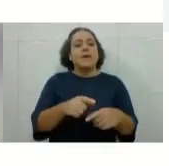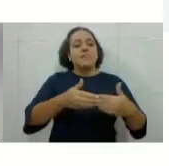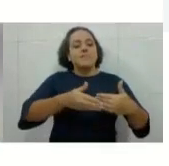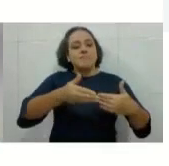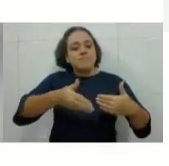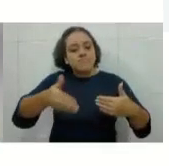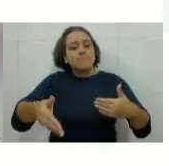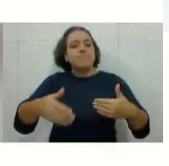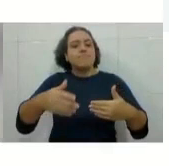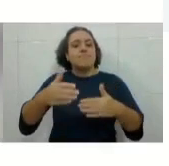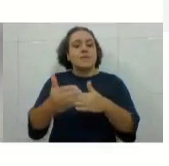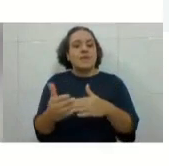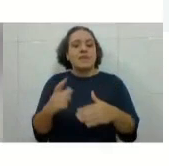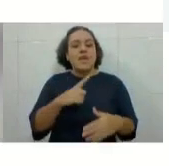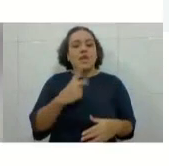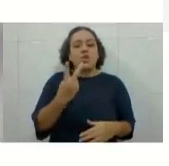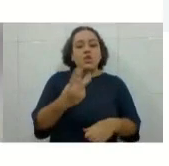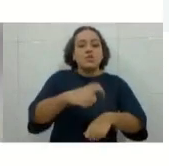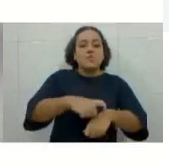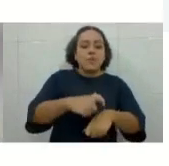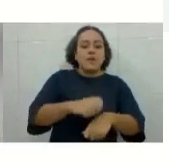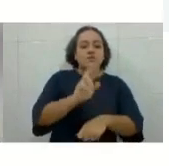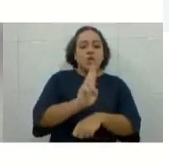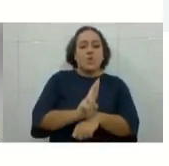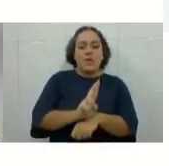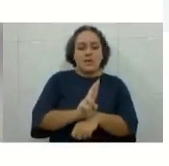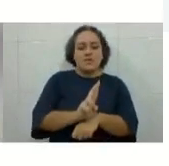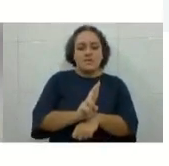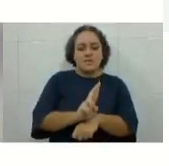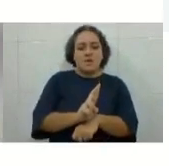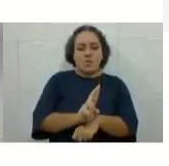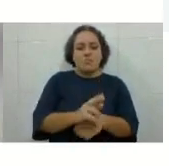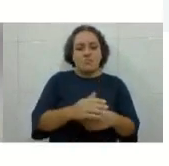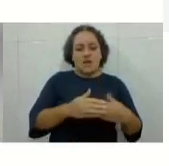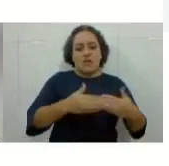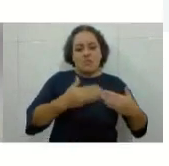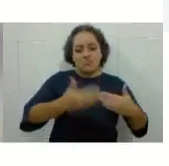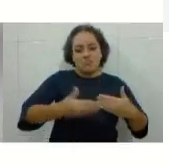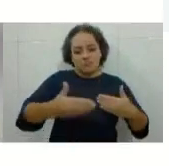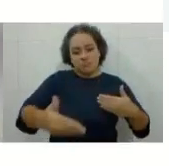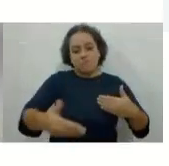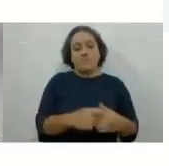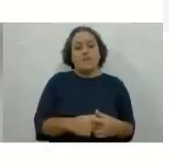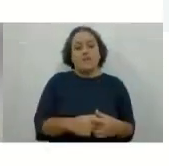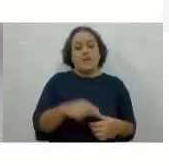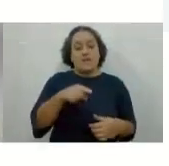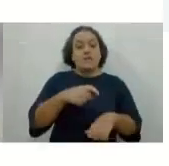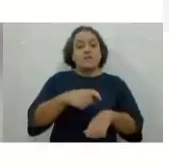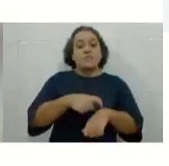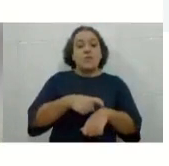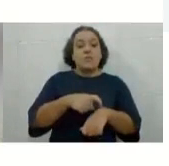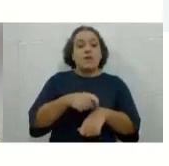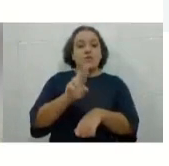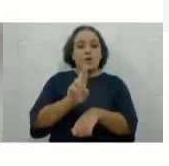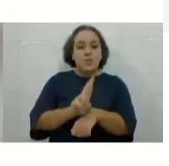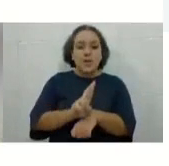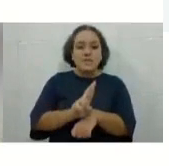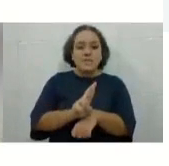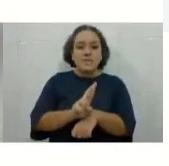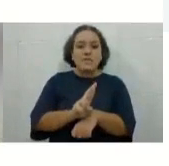dois momentos de recuperação, tá bom? Esses momentos de recuperação, eles são